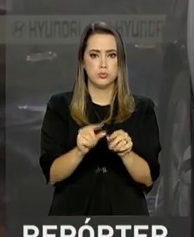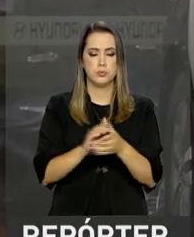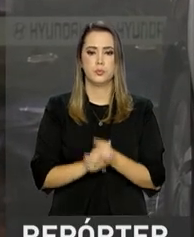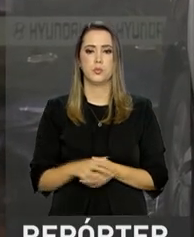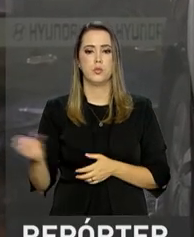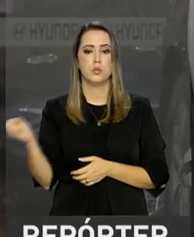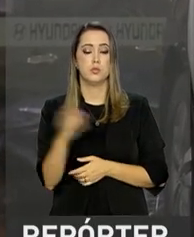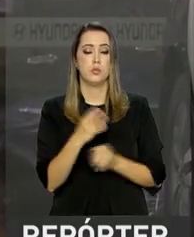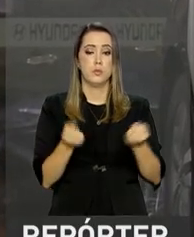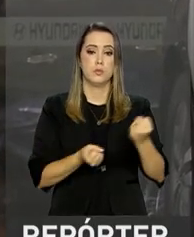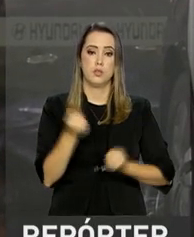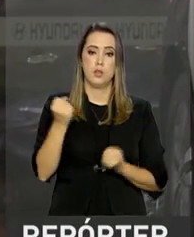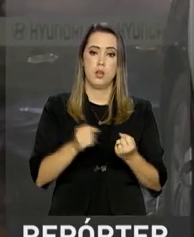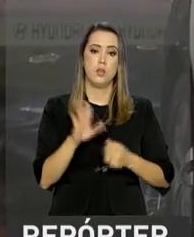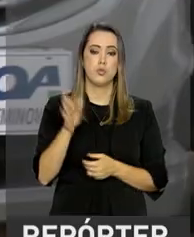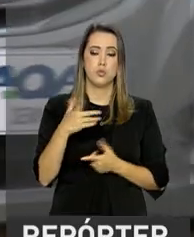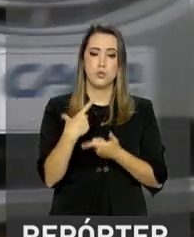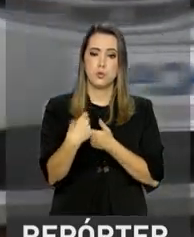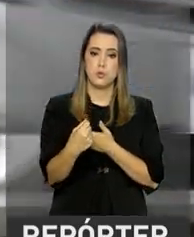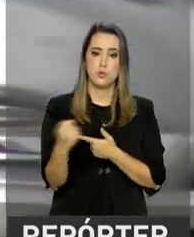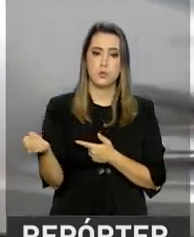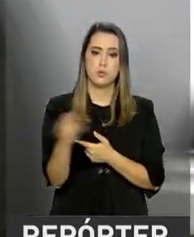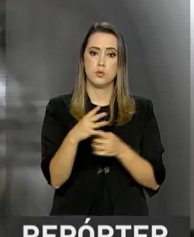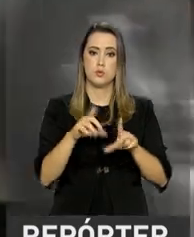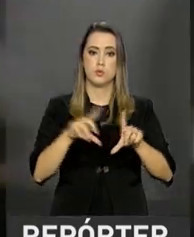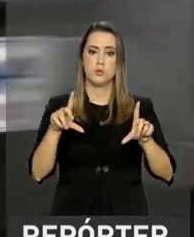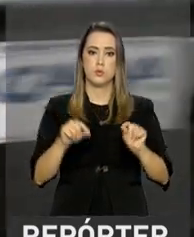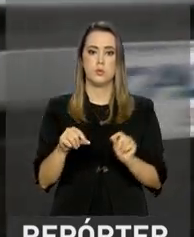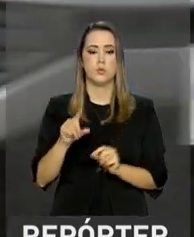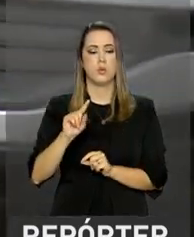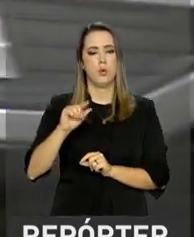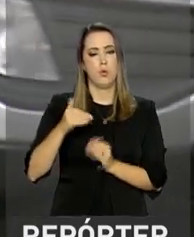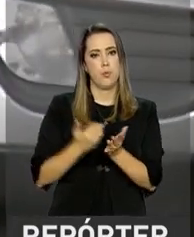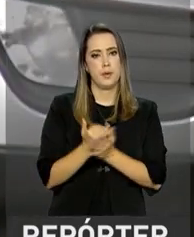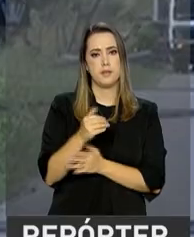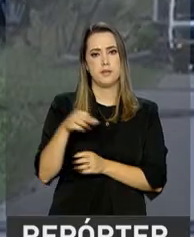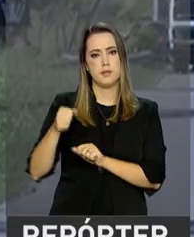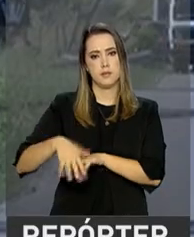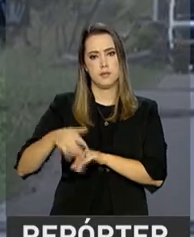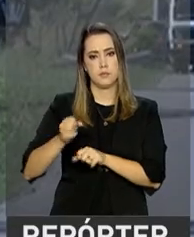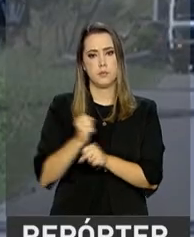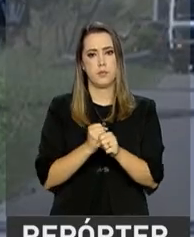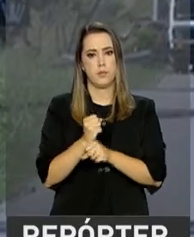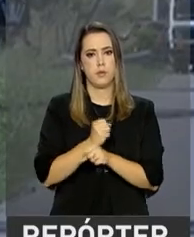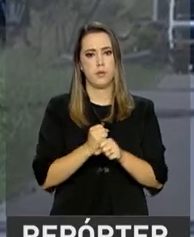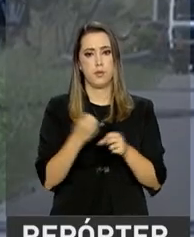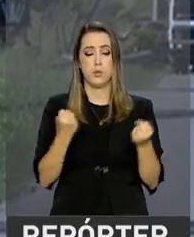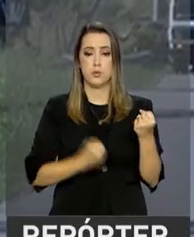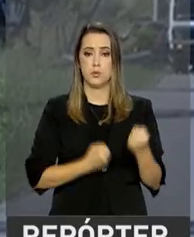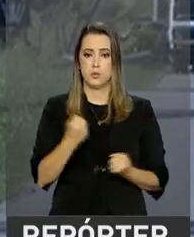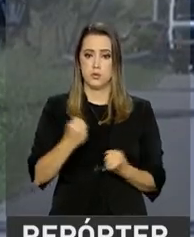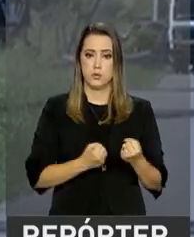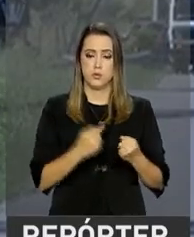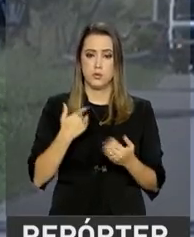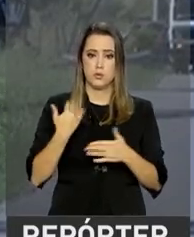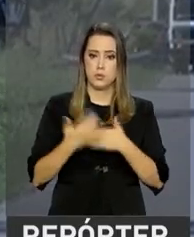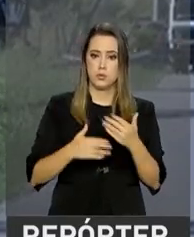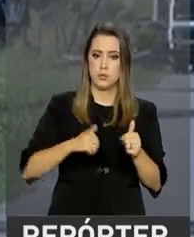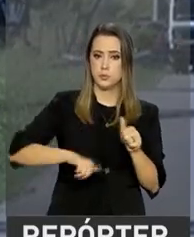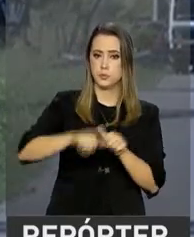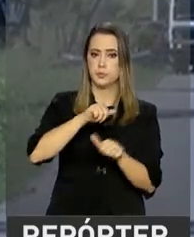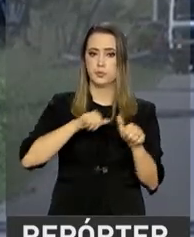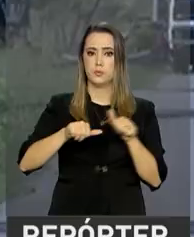novos carros já deverão sair da concessionária com a nova placa a partir de setembro deste ano. Veículos que passarem por processo de